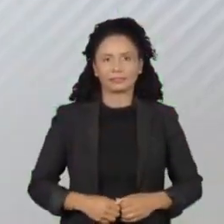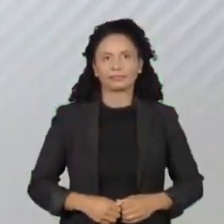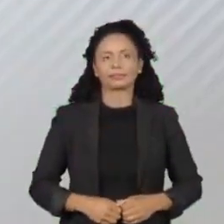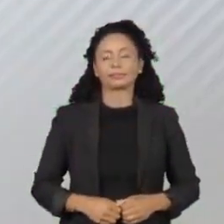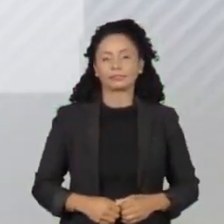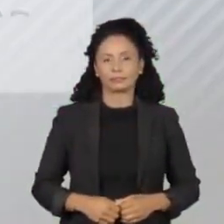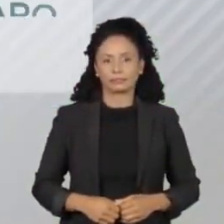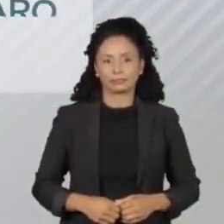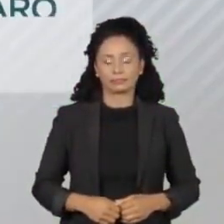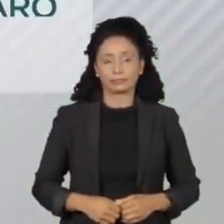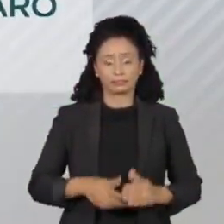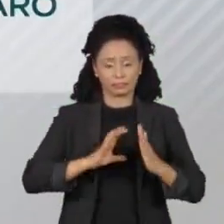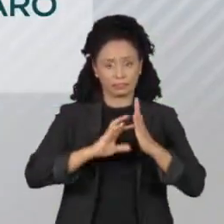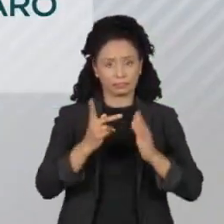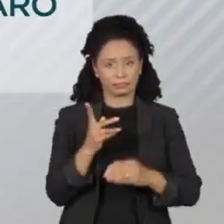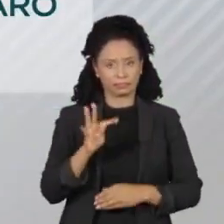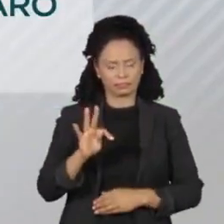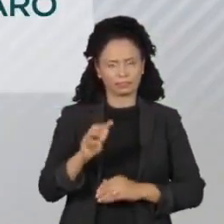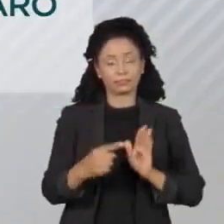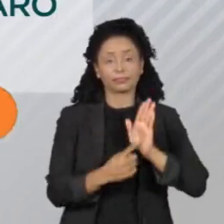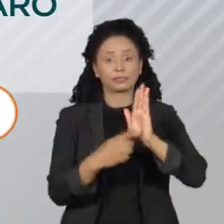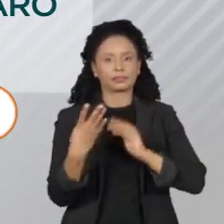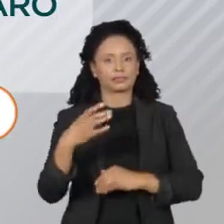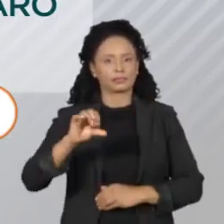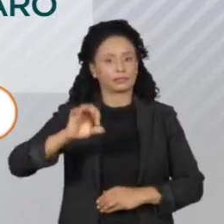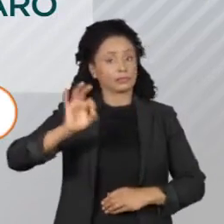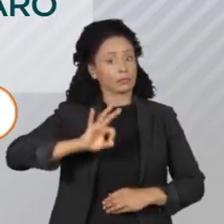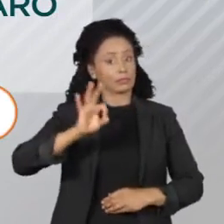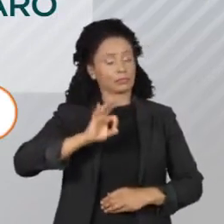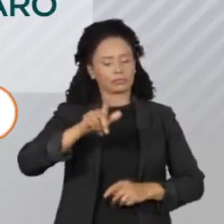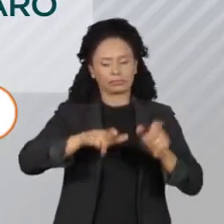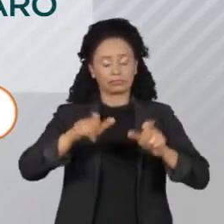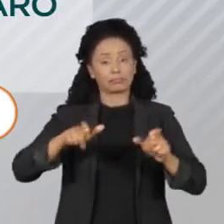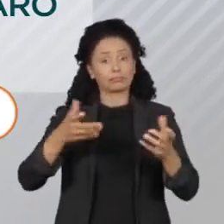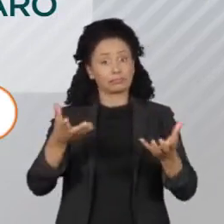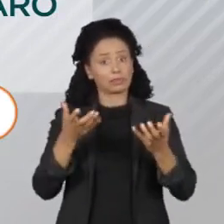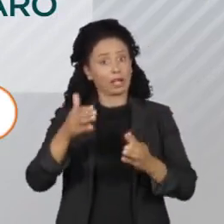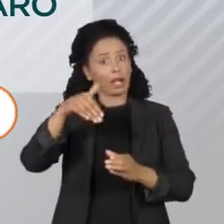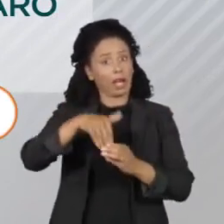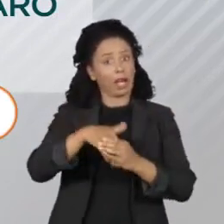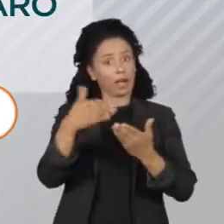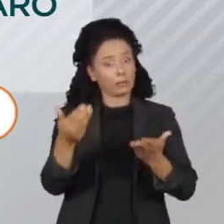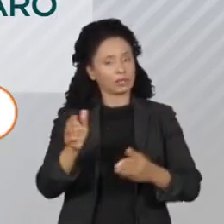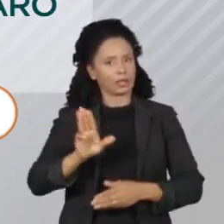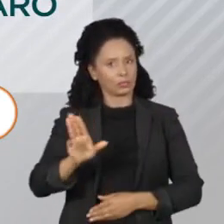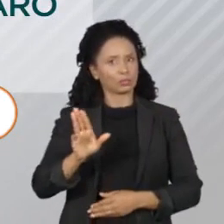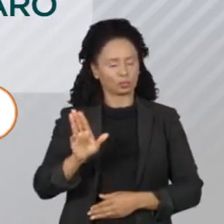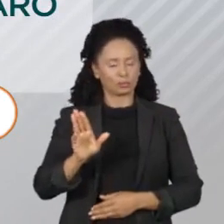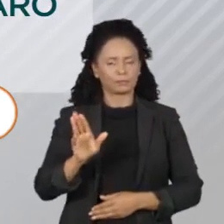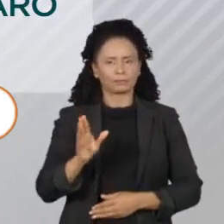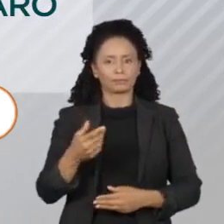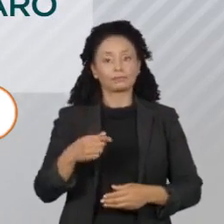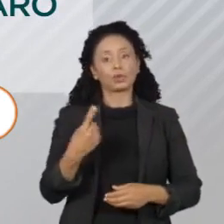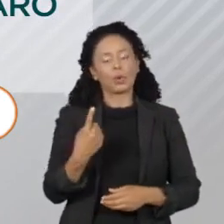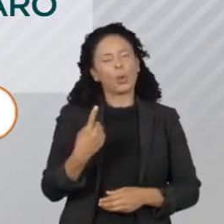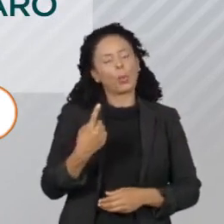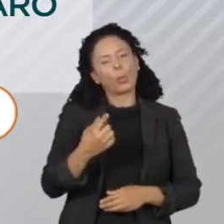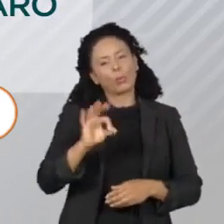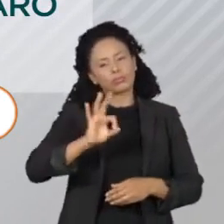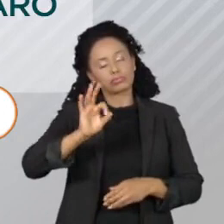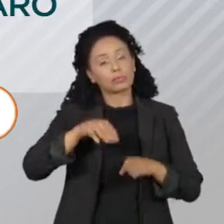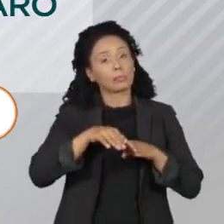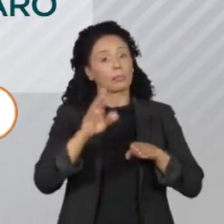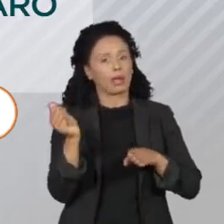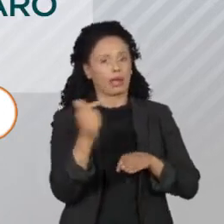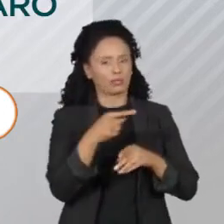O candidato do PT aparece com 49% das preferências entre os eleitores que responderam à pesquisa. Um ponto percentual a mais